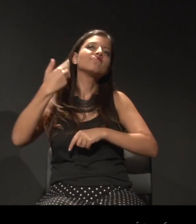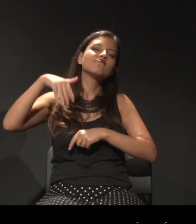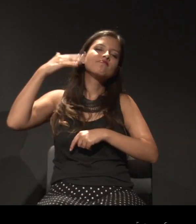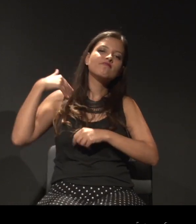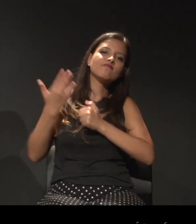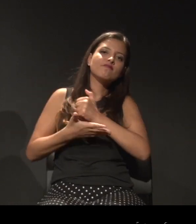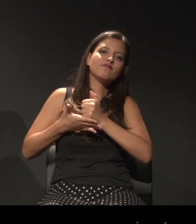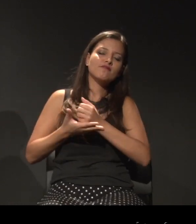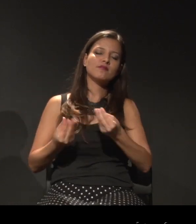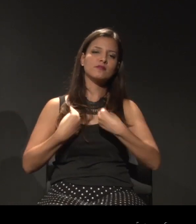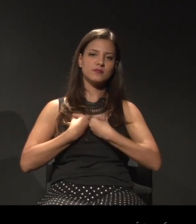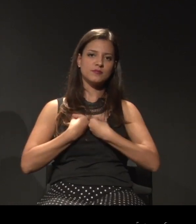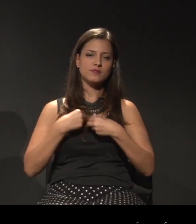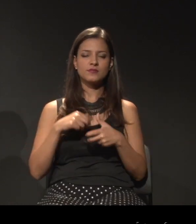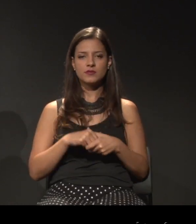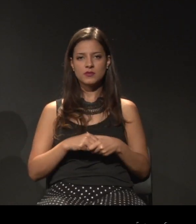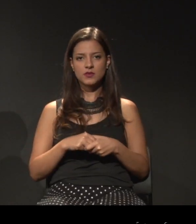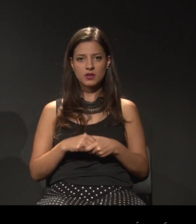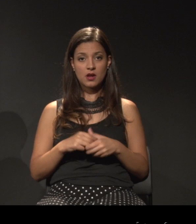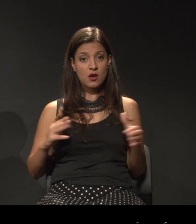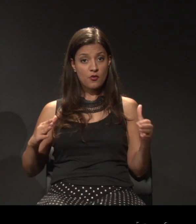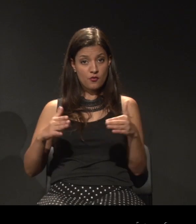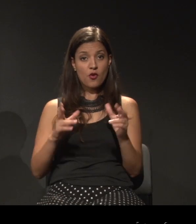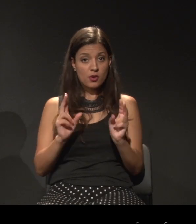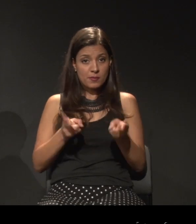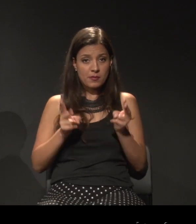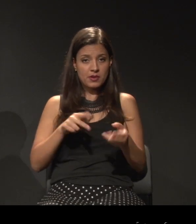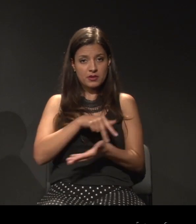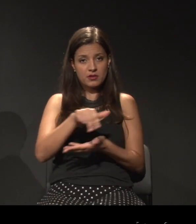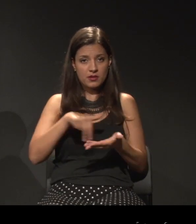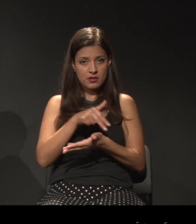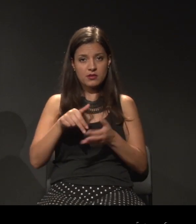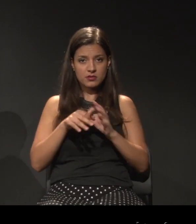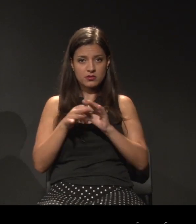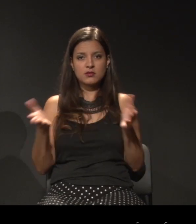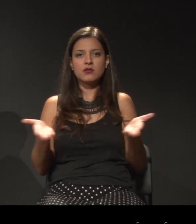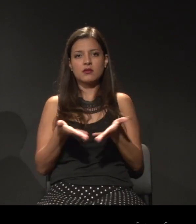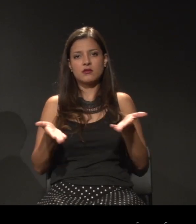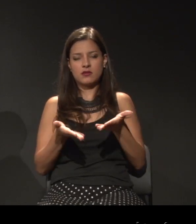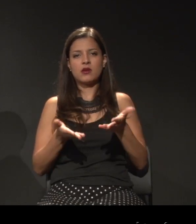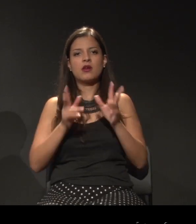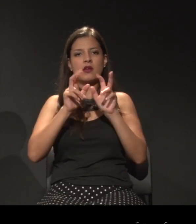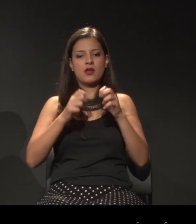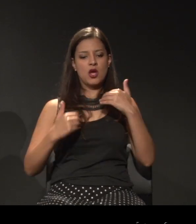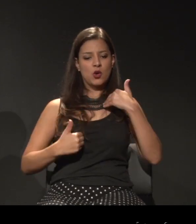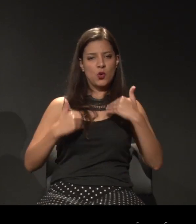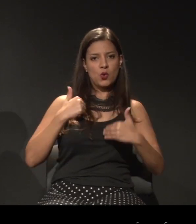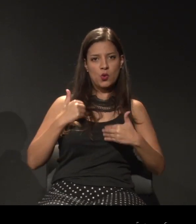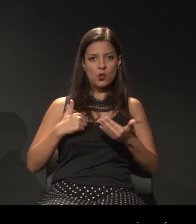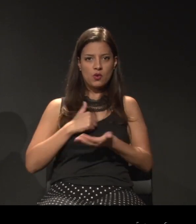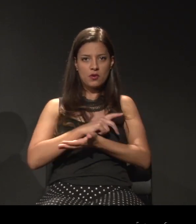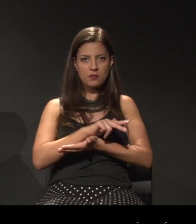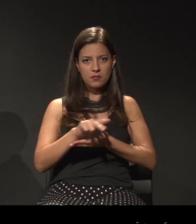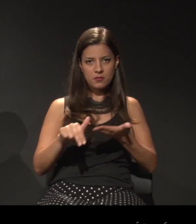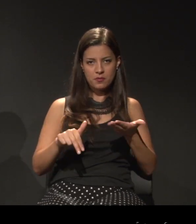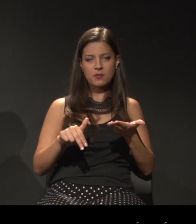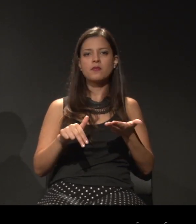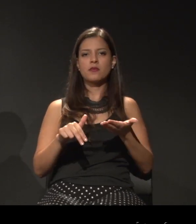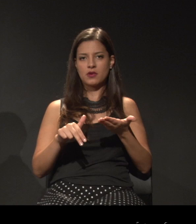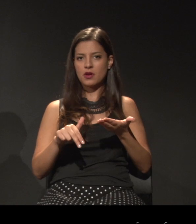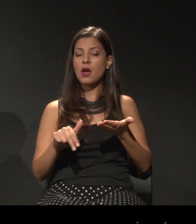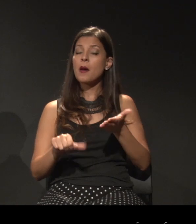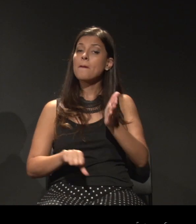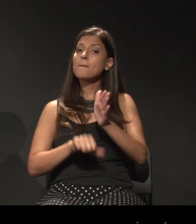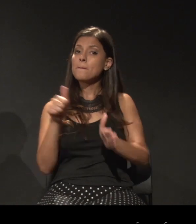A minha experiência no Fórum Permanente de Danças Contemporâneas, Corporalidades em Plurais, é alimentada